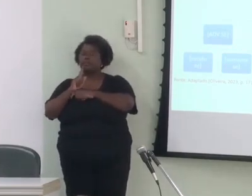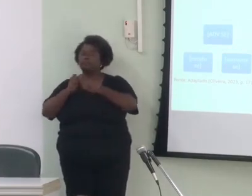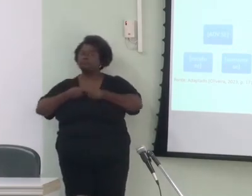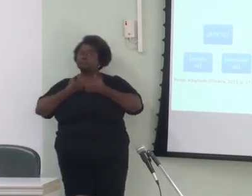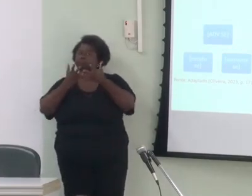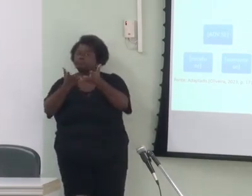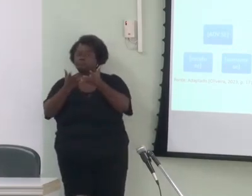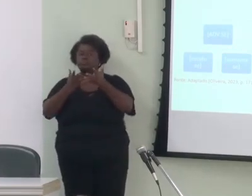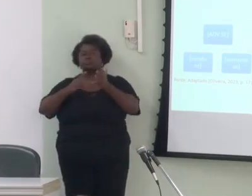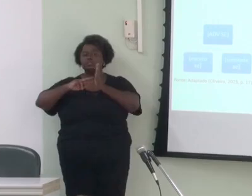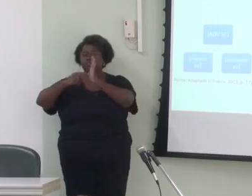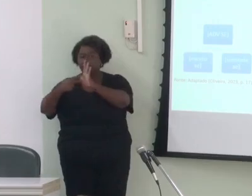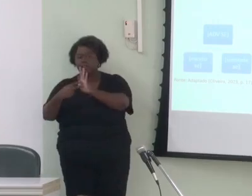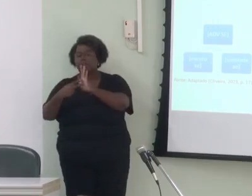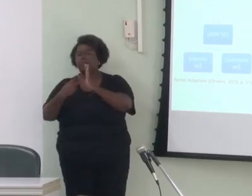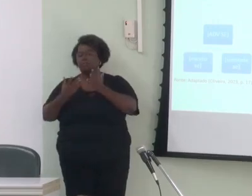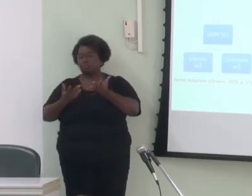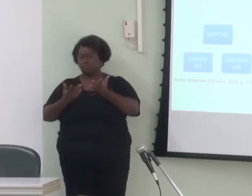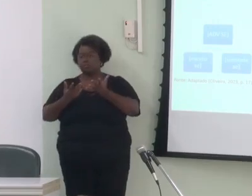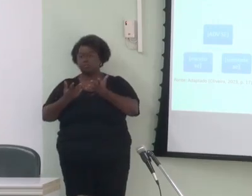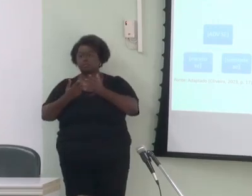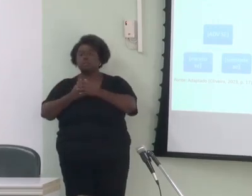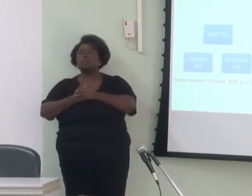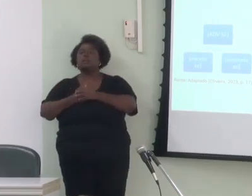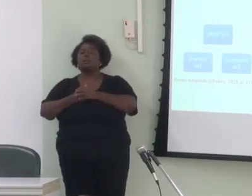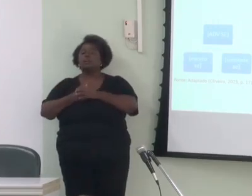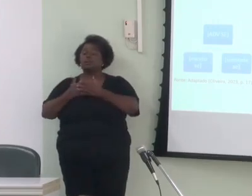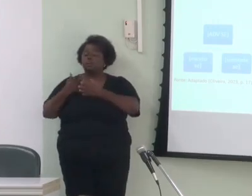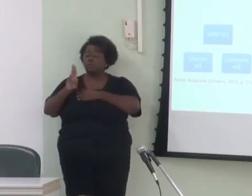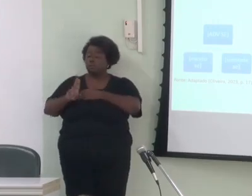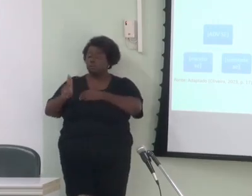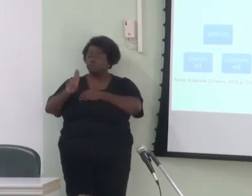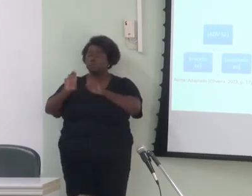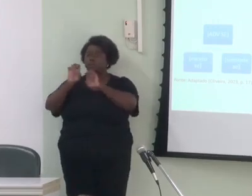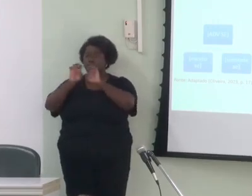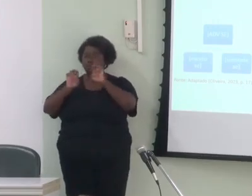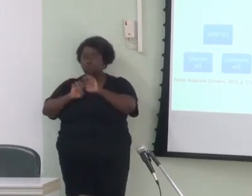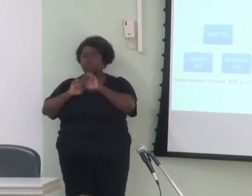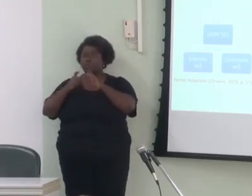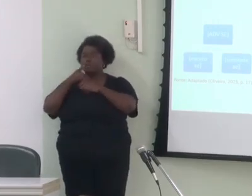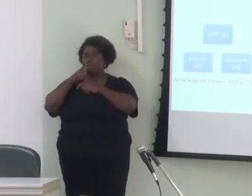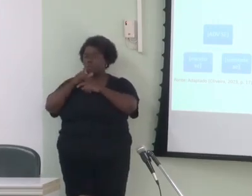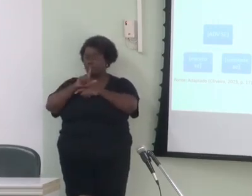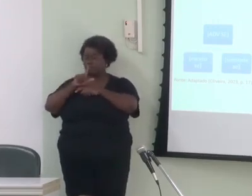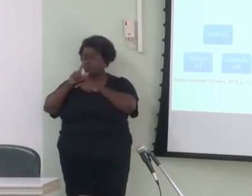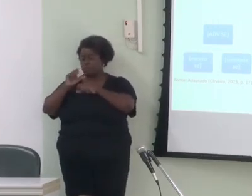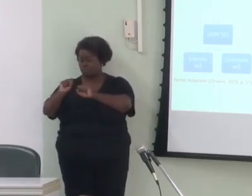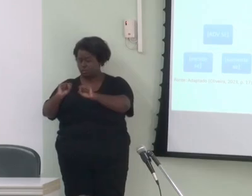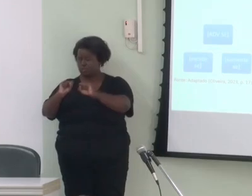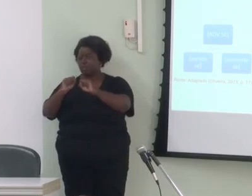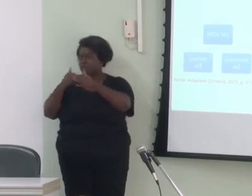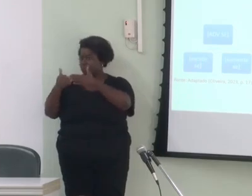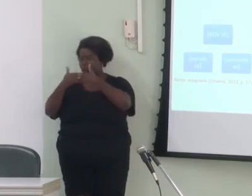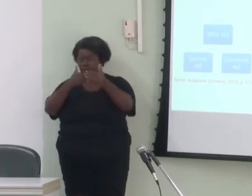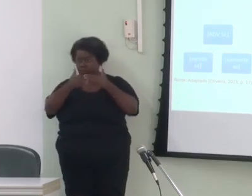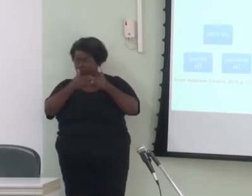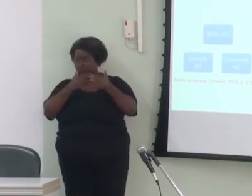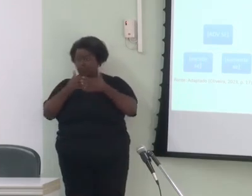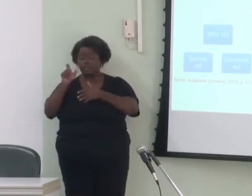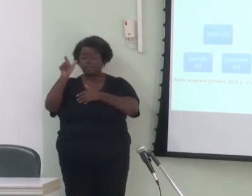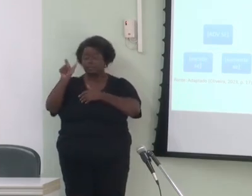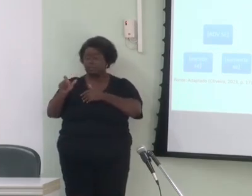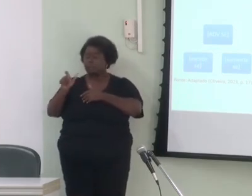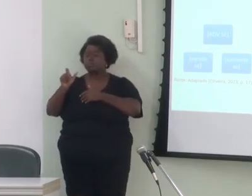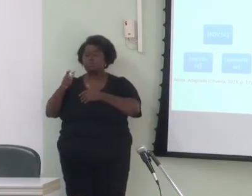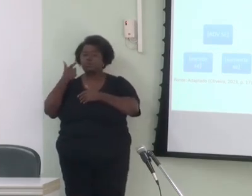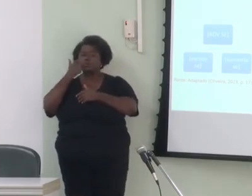partir de eventos de uso ao usar uma estrutura linguística qualquer o falante mapeia esse uso como instância de algum esquema mais geral